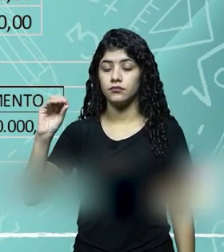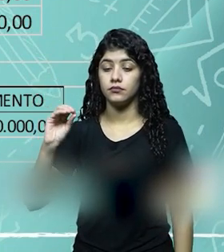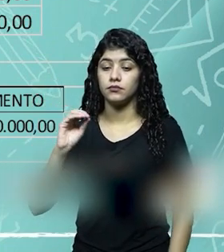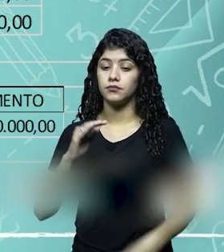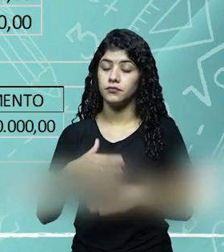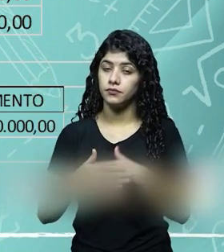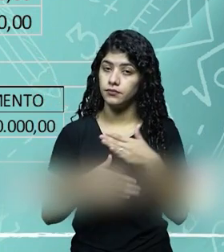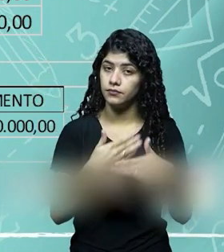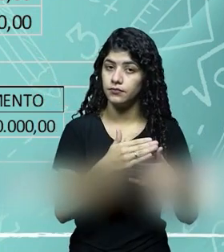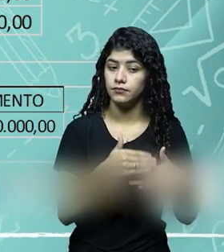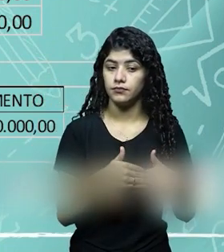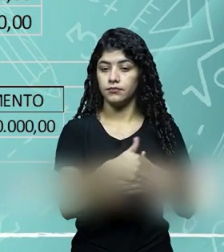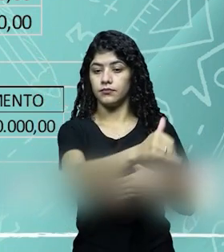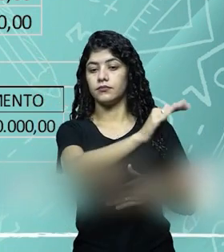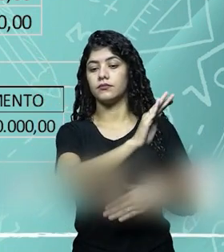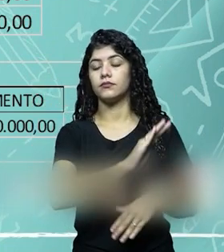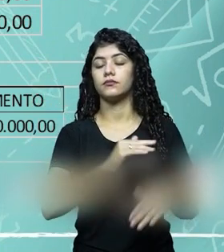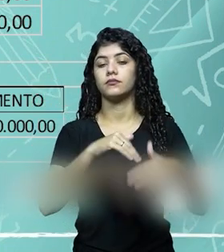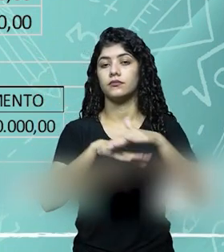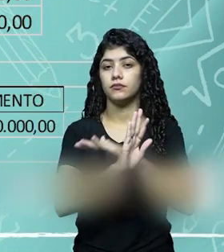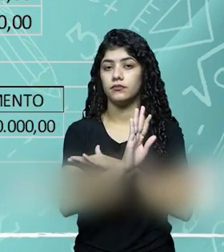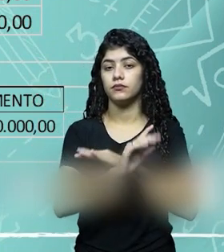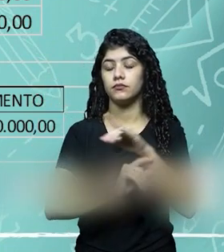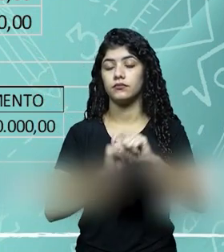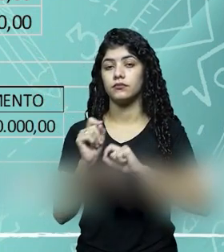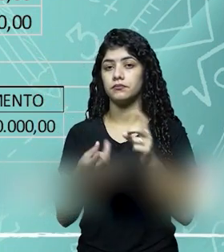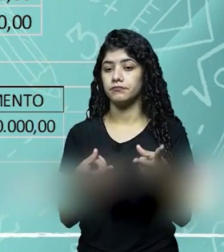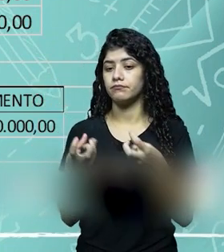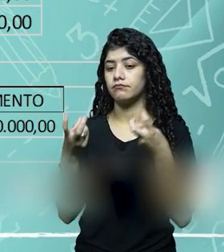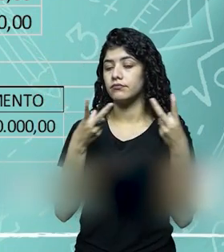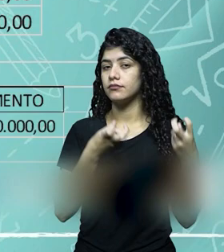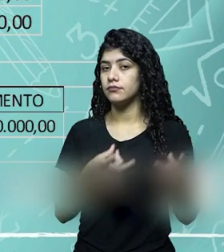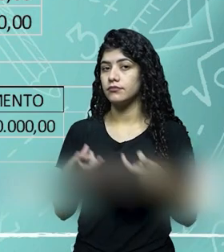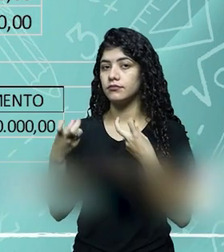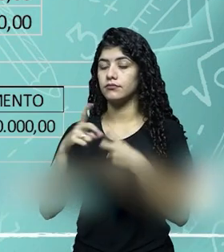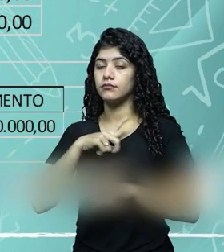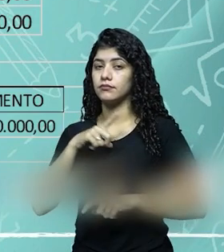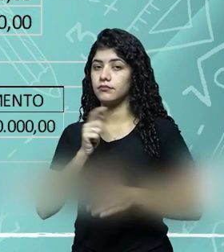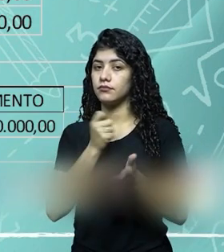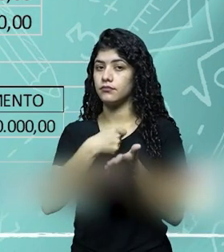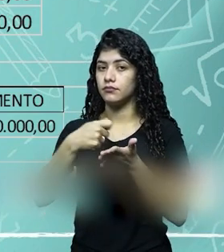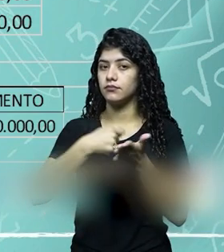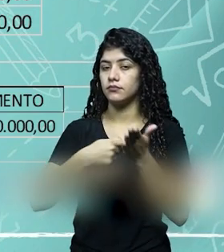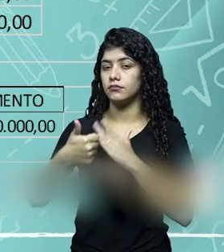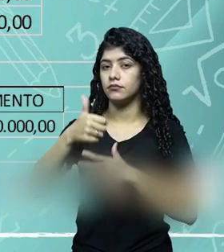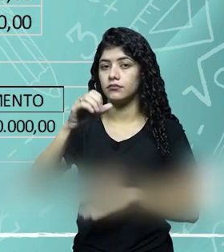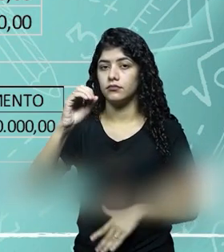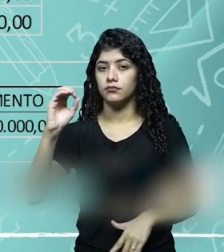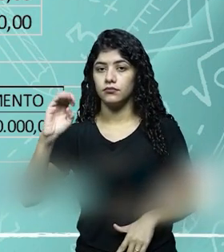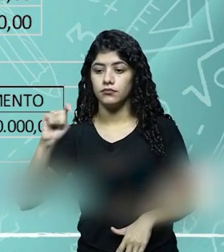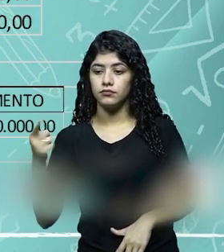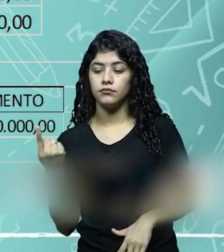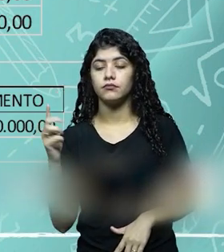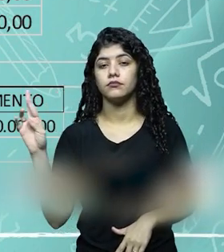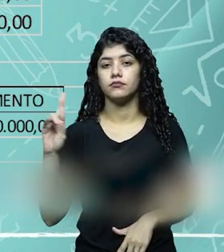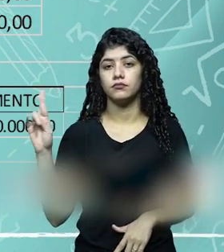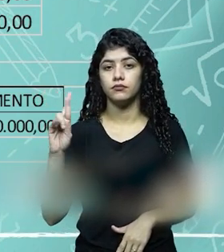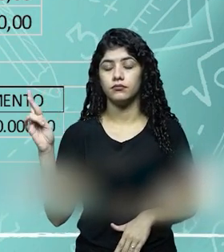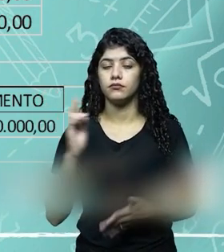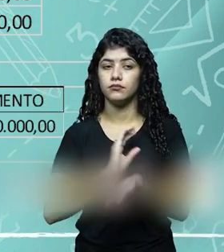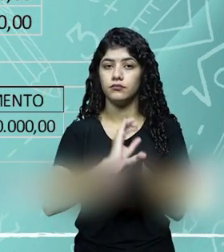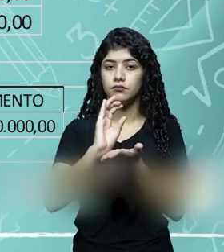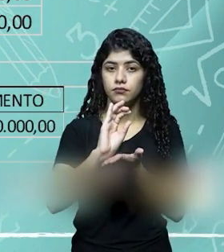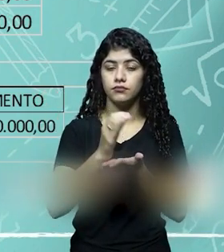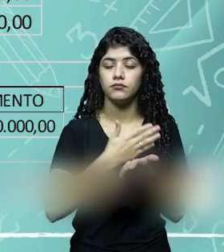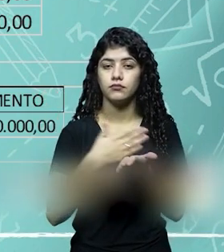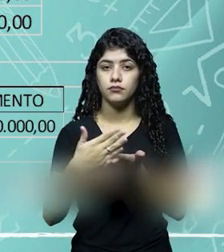ativos chamada cultura em andamento, que fica em estoques, certo? Então vejam que no estoque ele tinha um registro de 100 mil, que